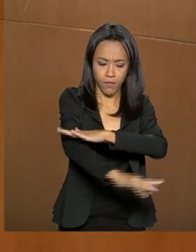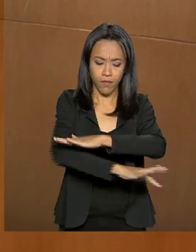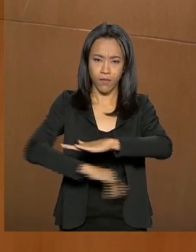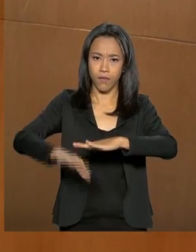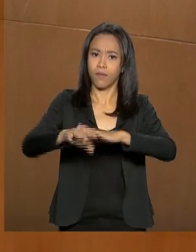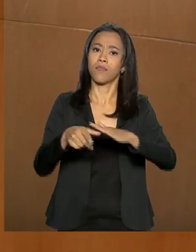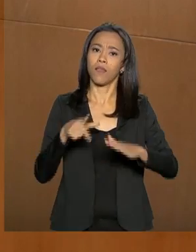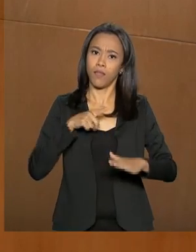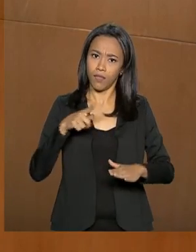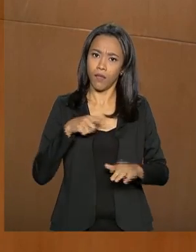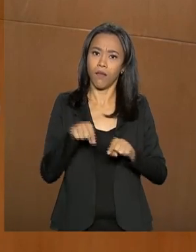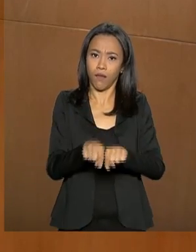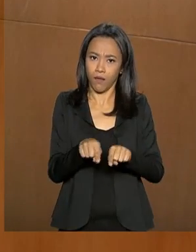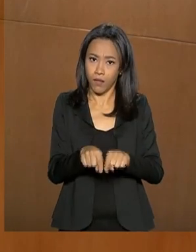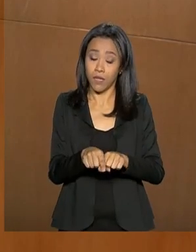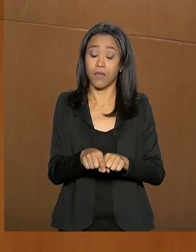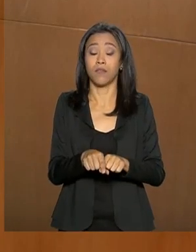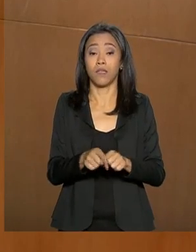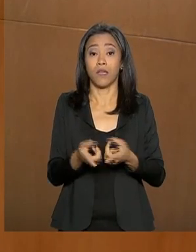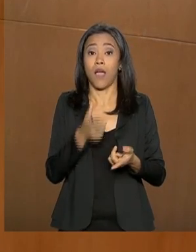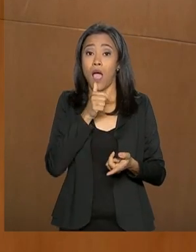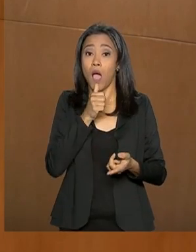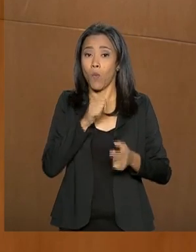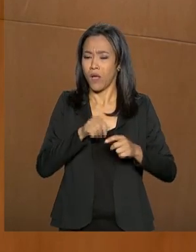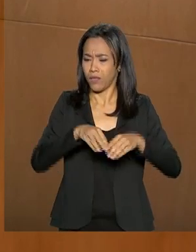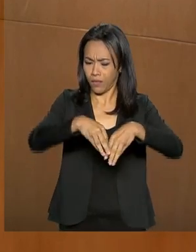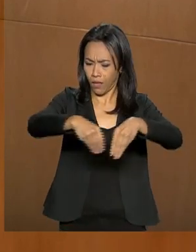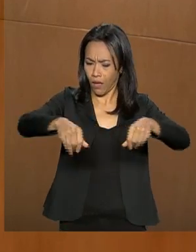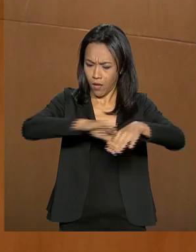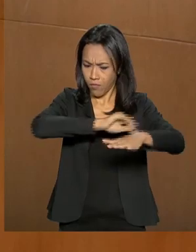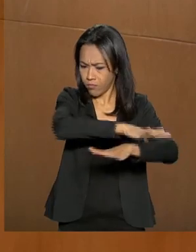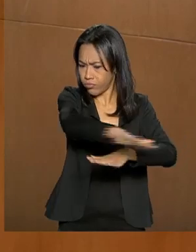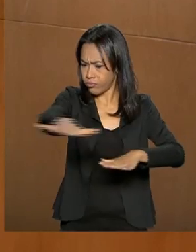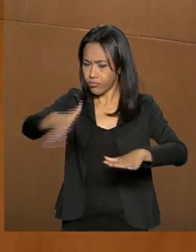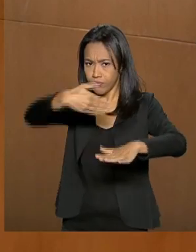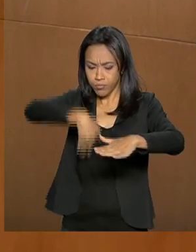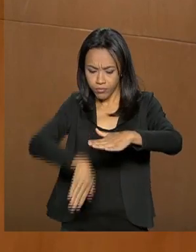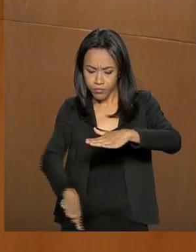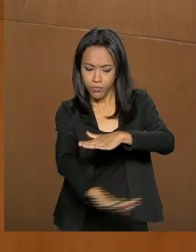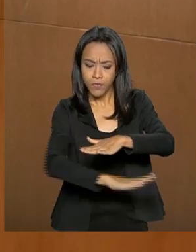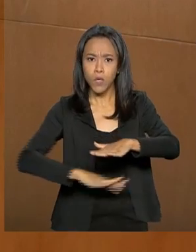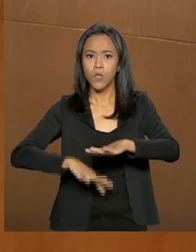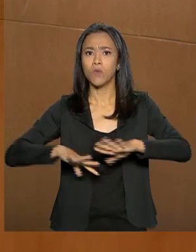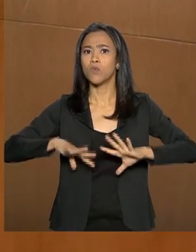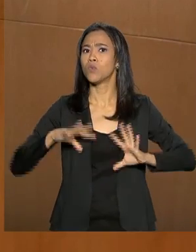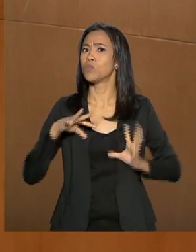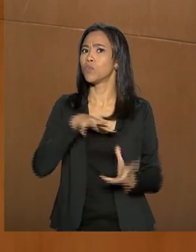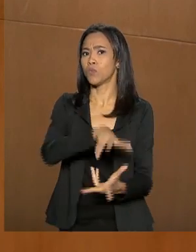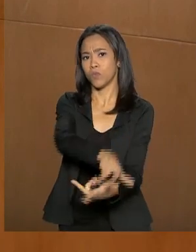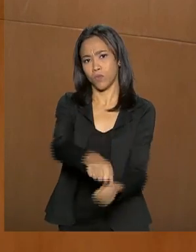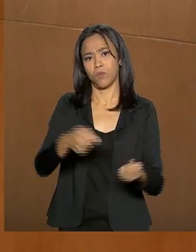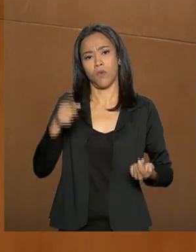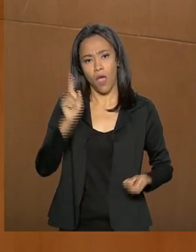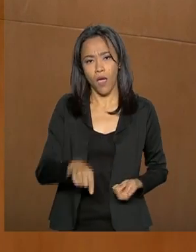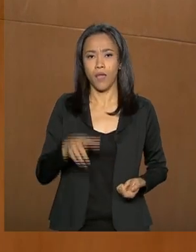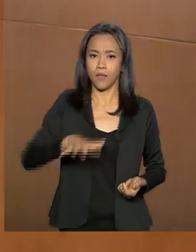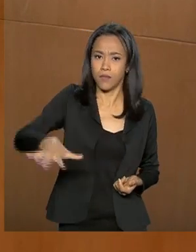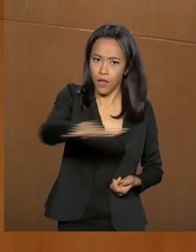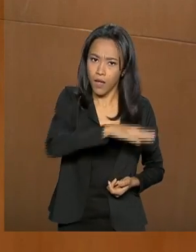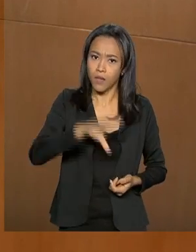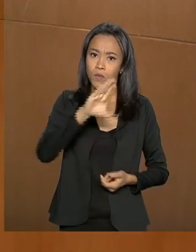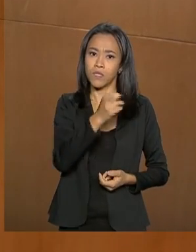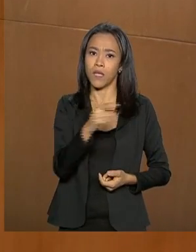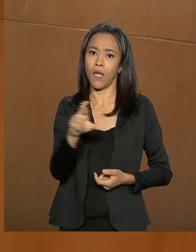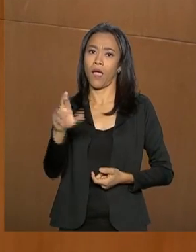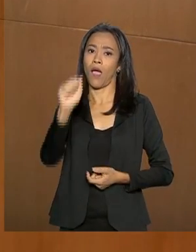grande reservatório, um dos grandes reservatórios mundiais, está ali, está no bioma cerrado. E nós temos que